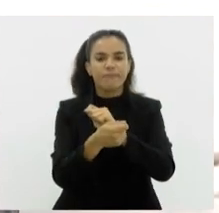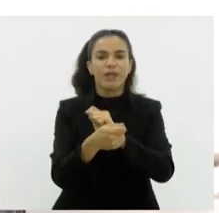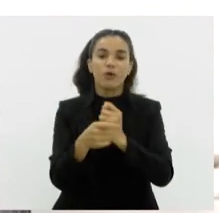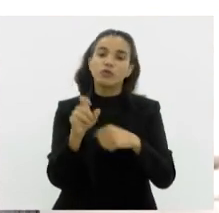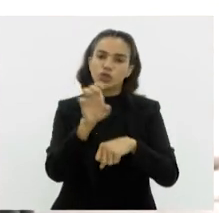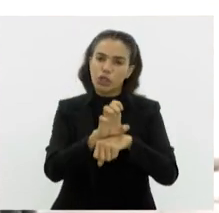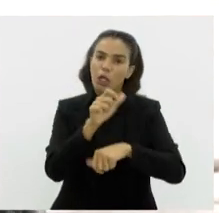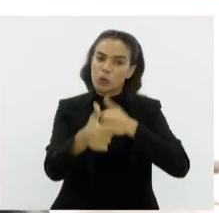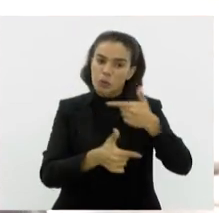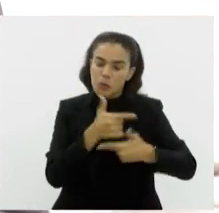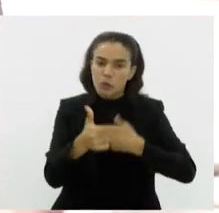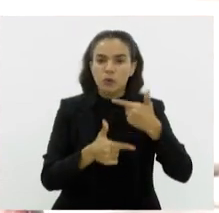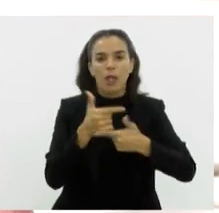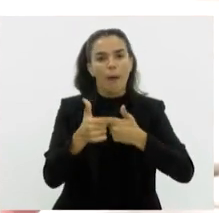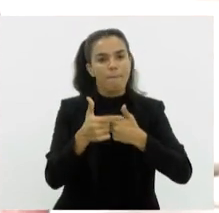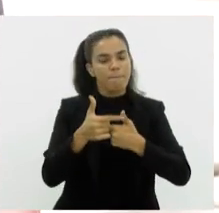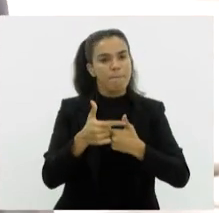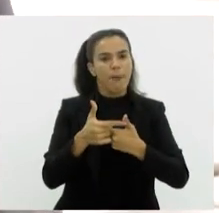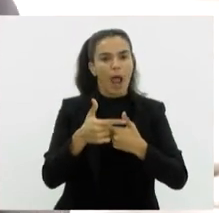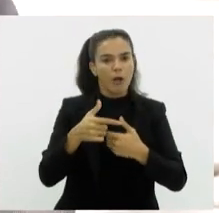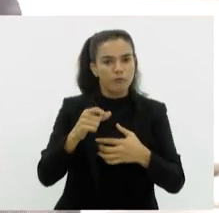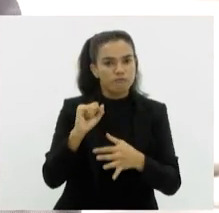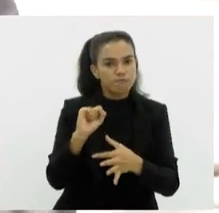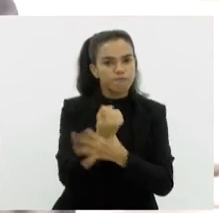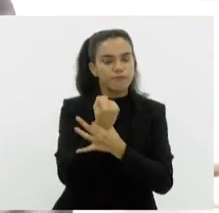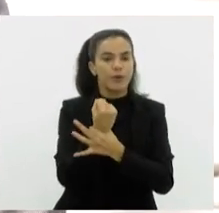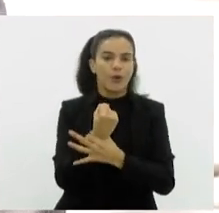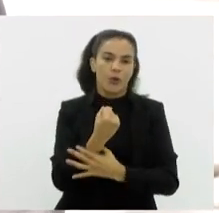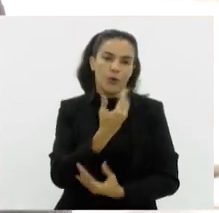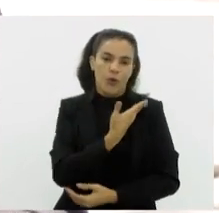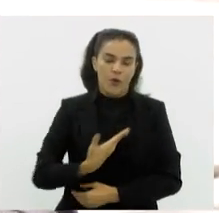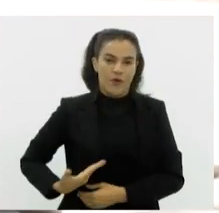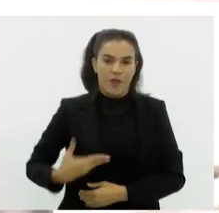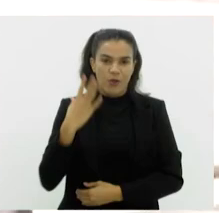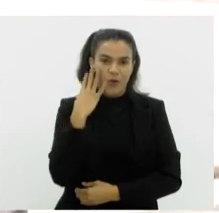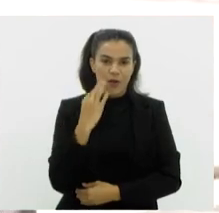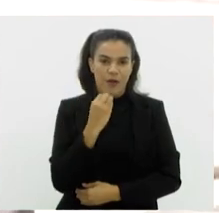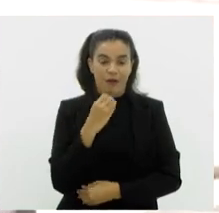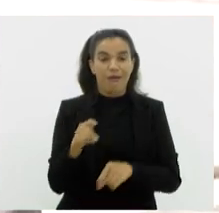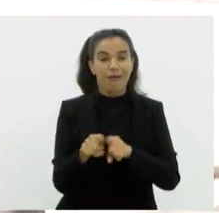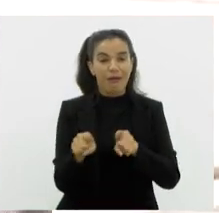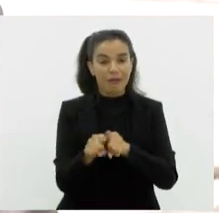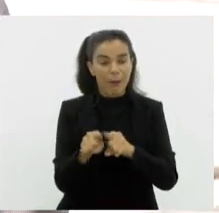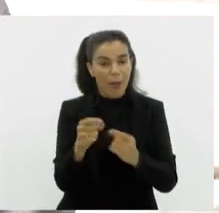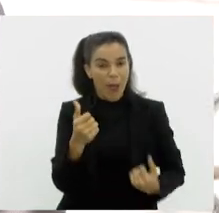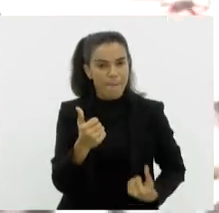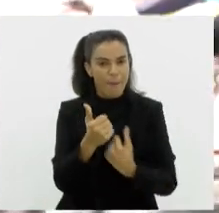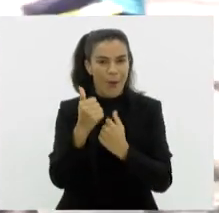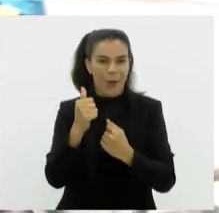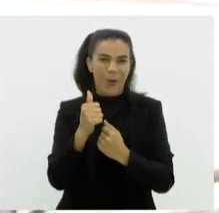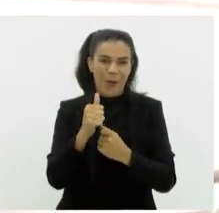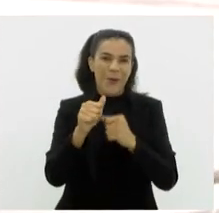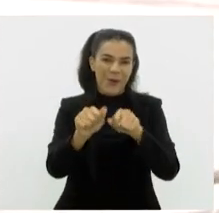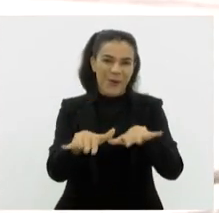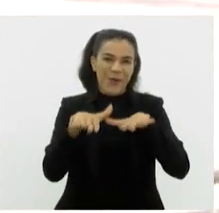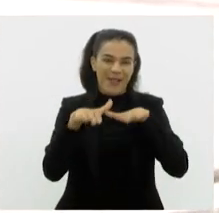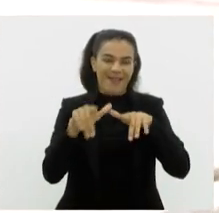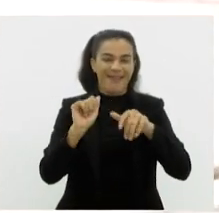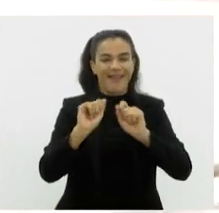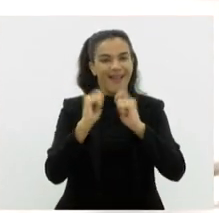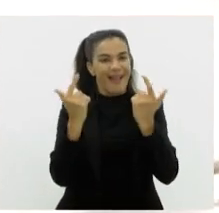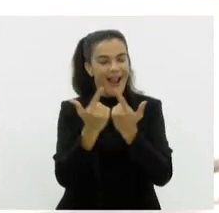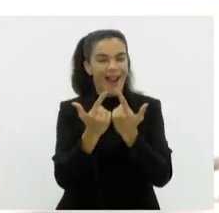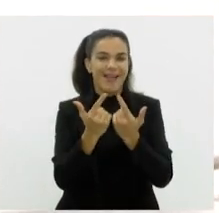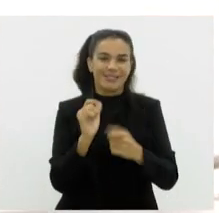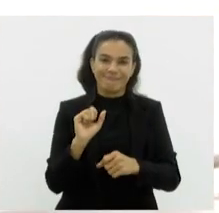Estado vem fazendo um trabalho muito sério sobre a coordenação do nosso governador Cláudio Castro e com todo o apoio que a Assembleia Legislativa também vem dando ao